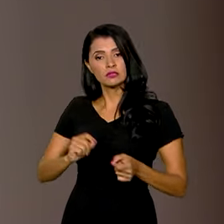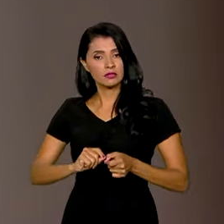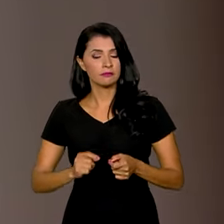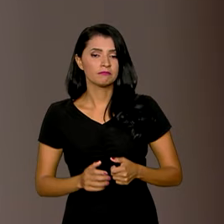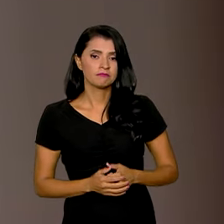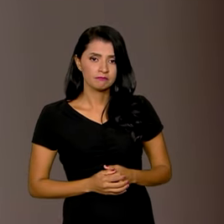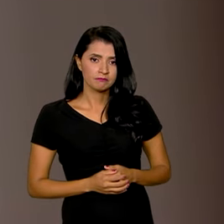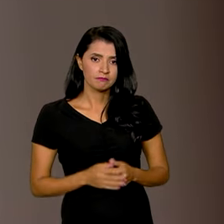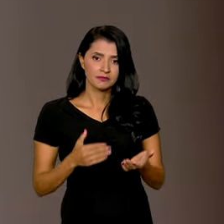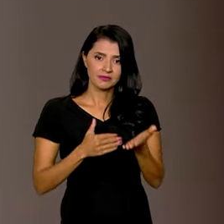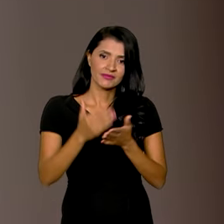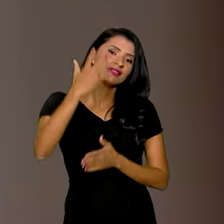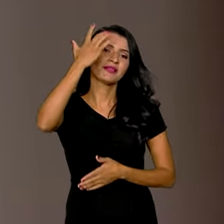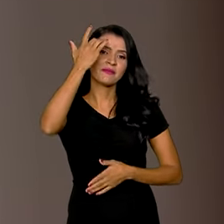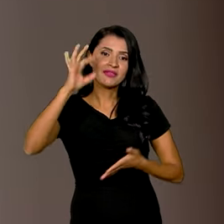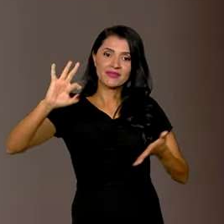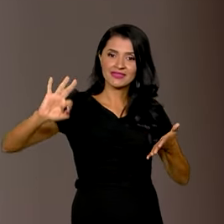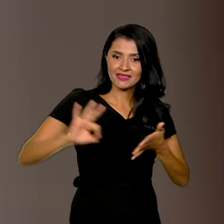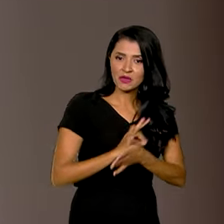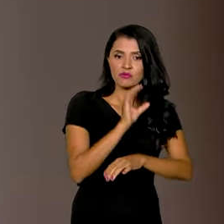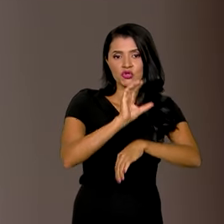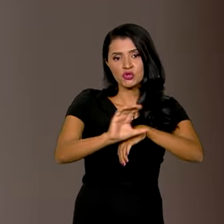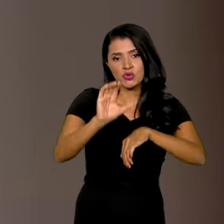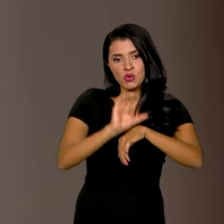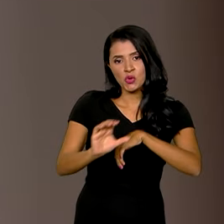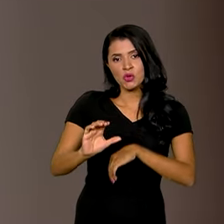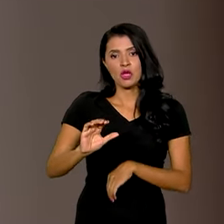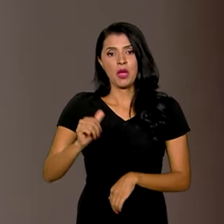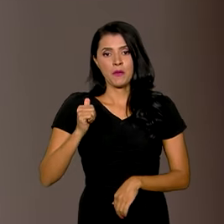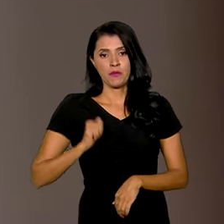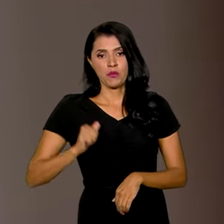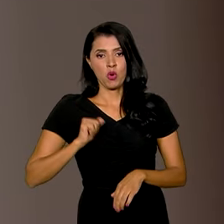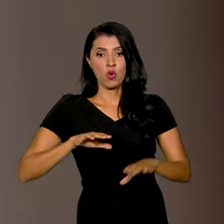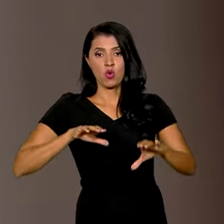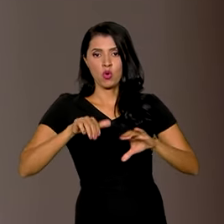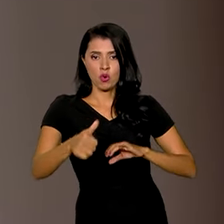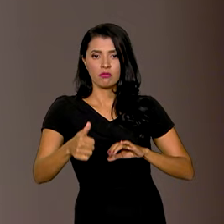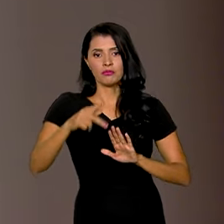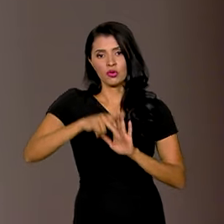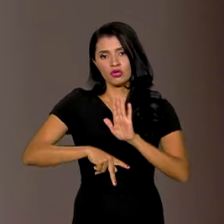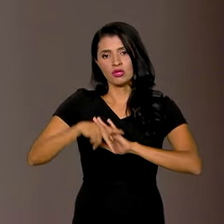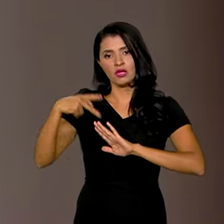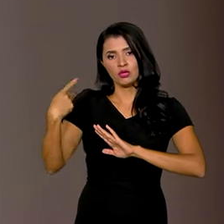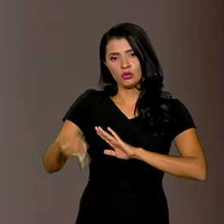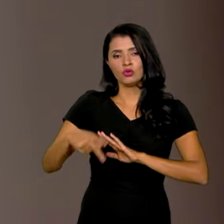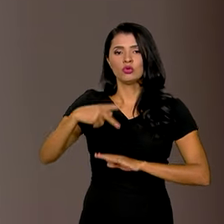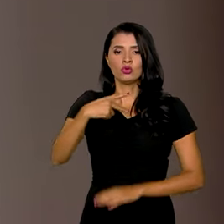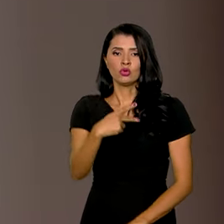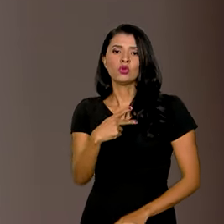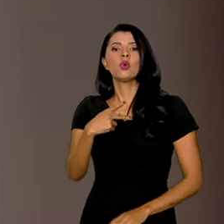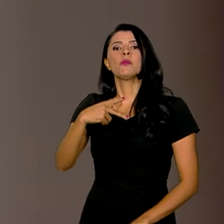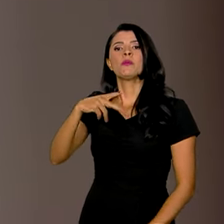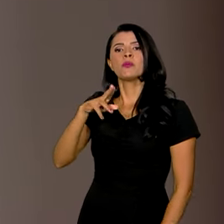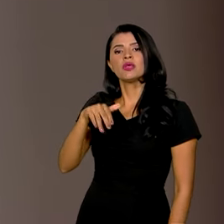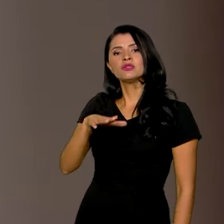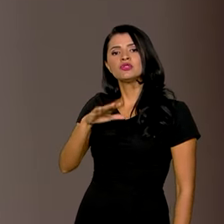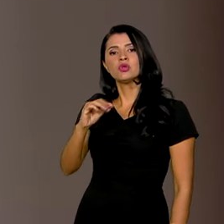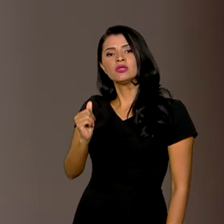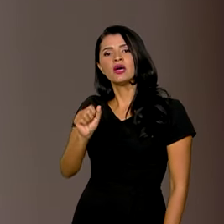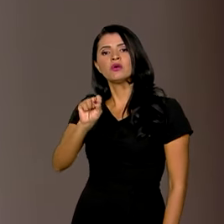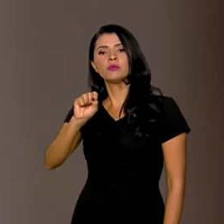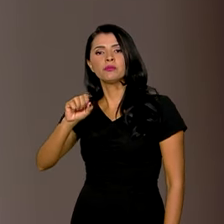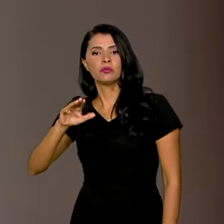Começam amanhã as inscrições para os cursos do Bolsa Formação, projeto do Programa Nacional de Segurança Pública com